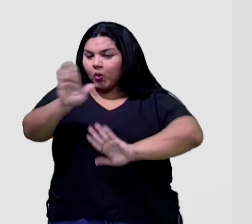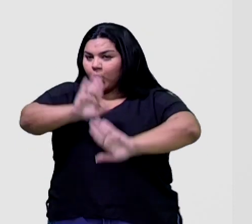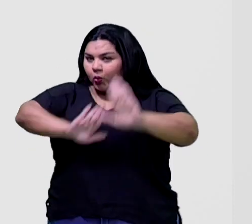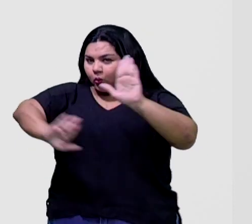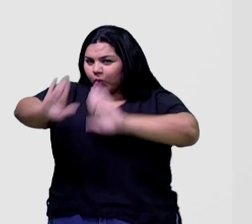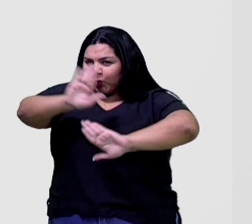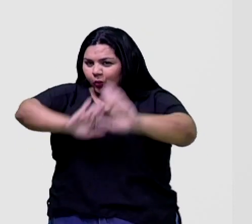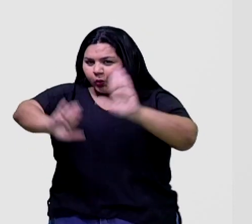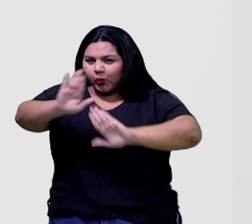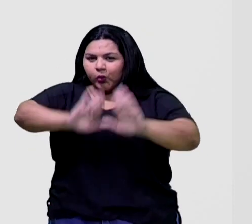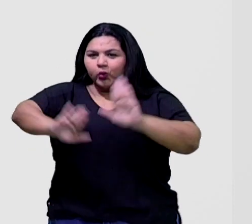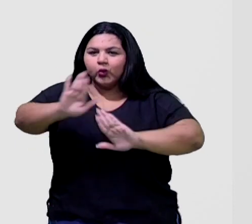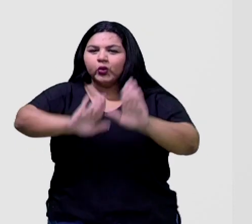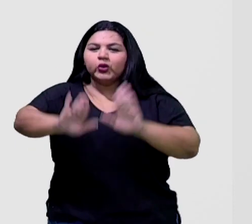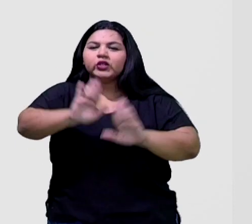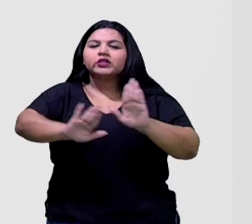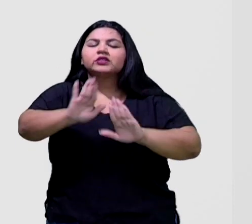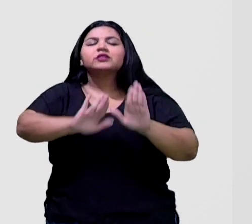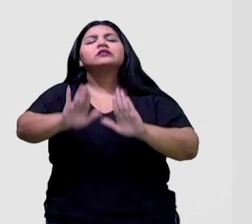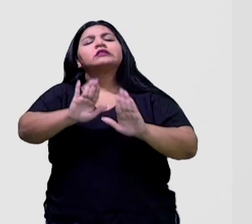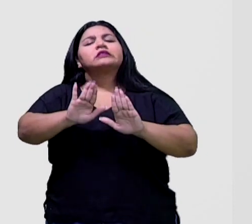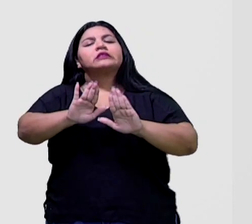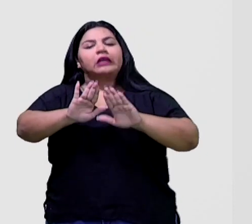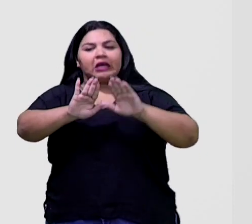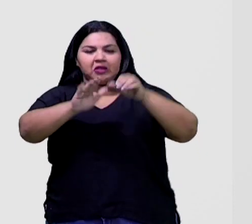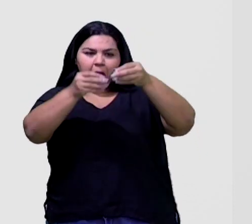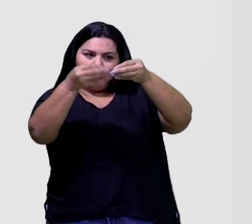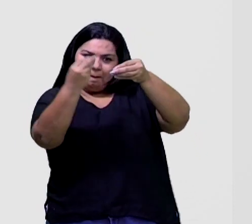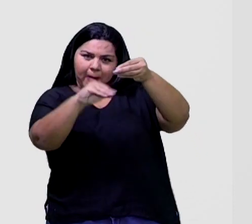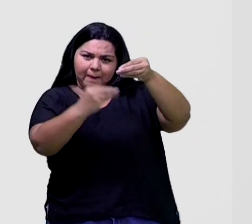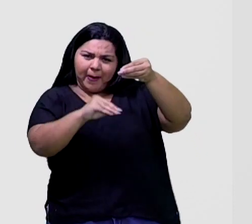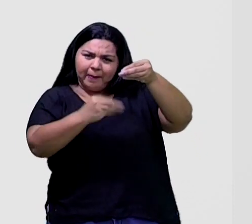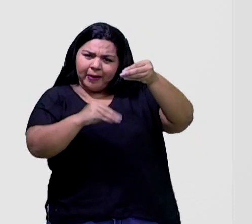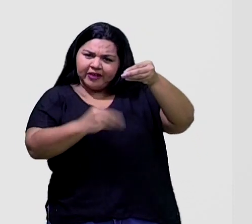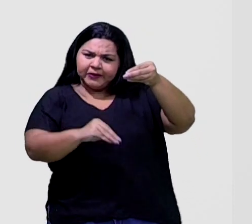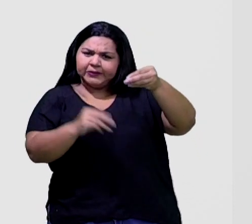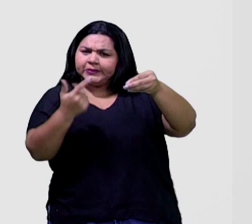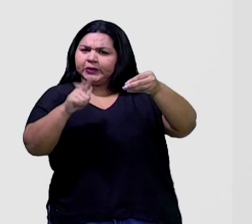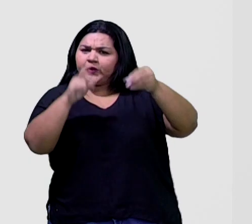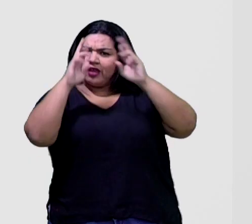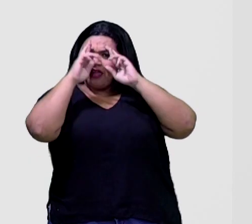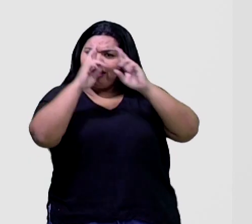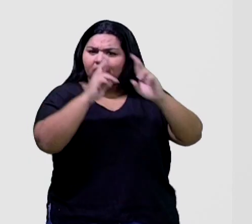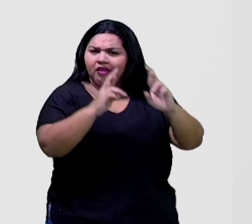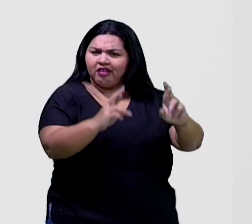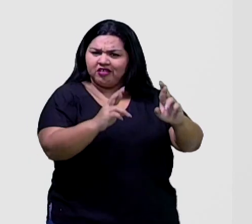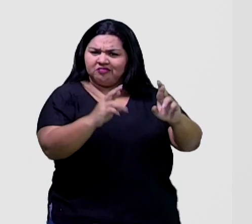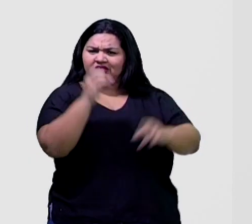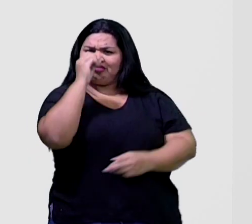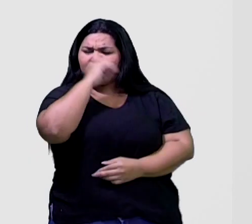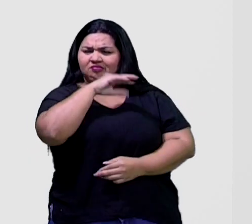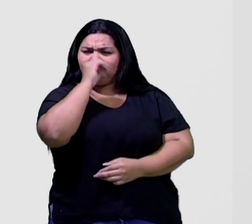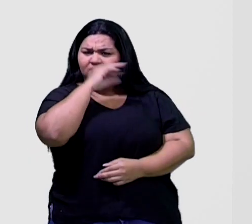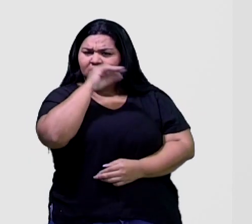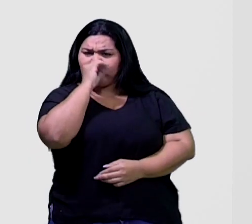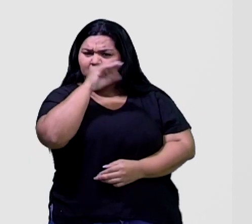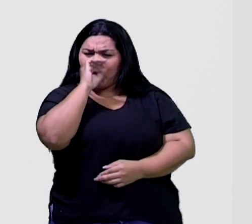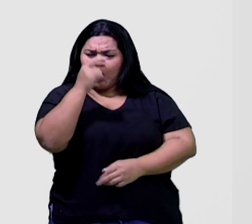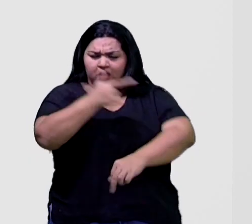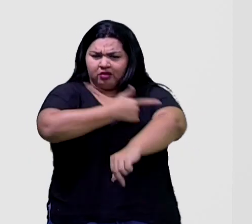Cuidado com esses comentários desrespeitosos, vamos tomar bastante cuidado, respeitar o próximo que está ali assistindo, tá?